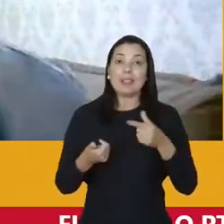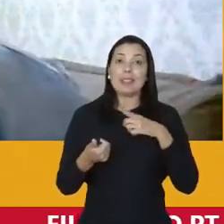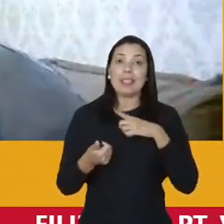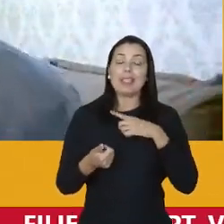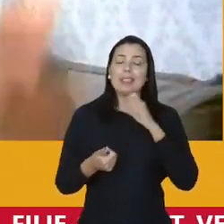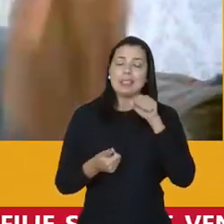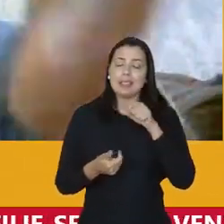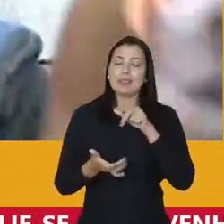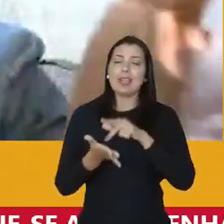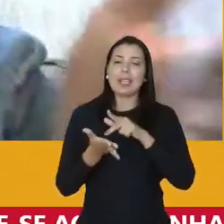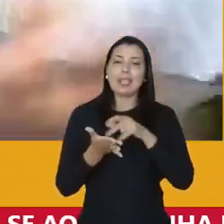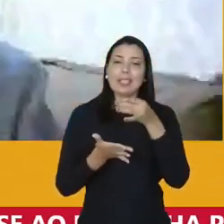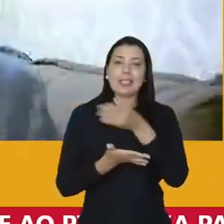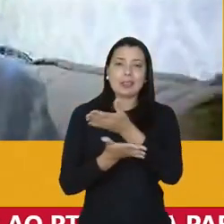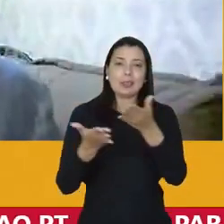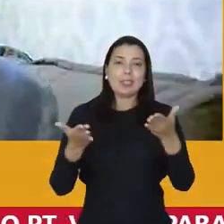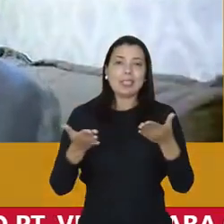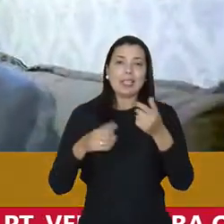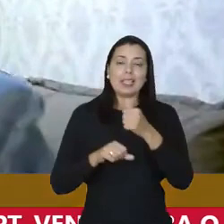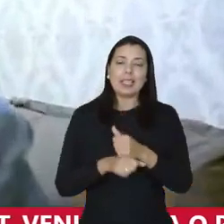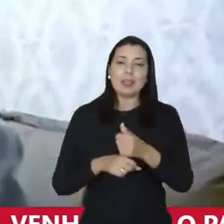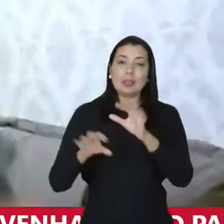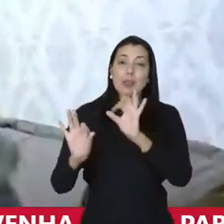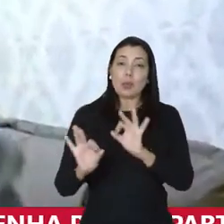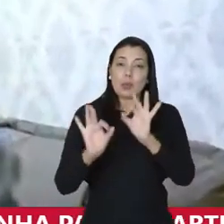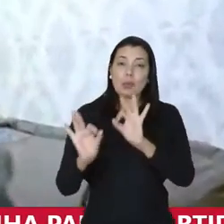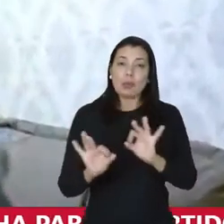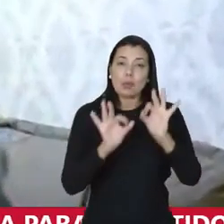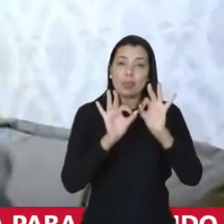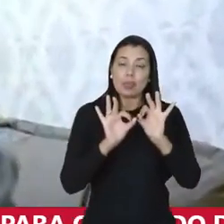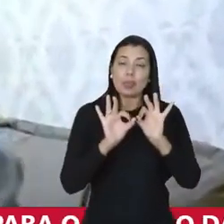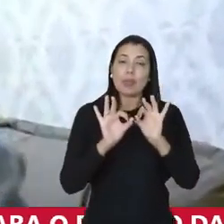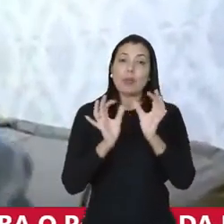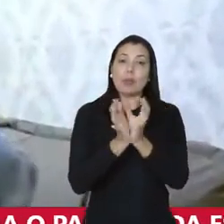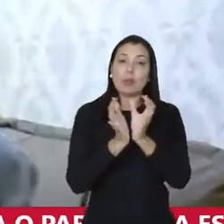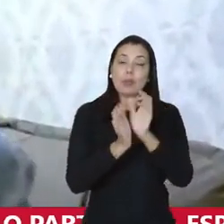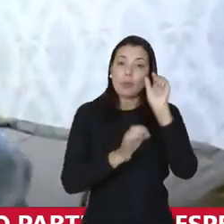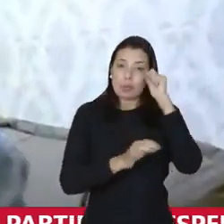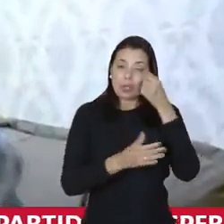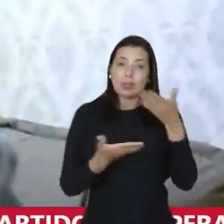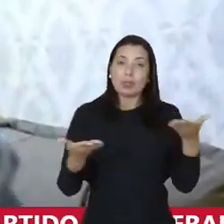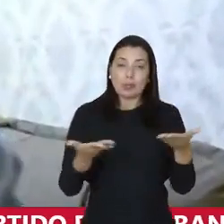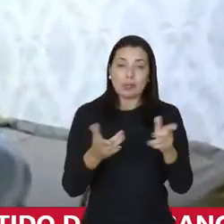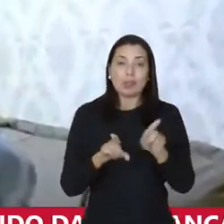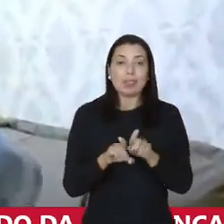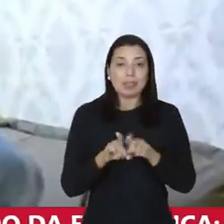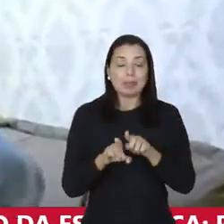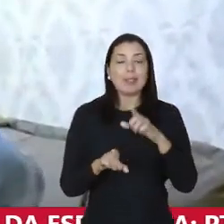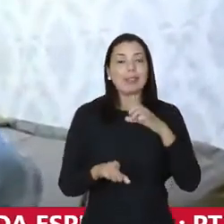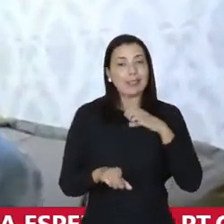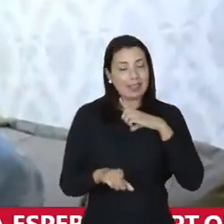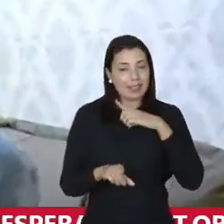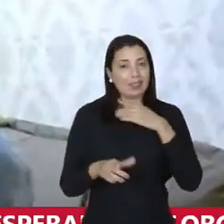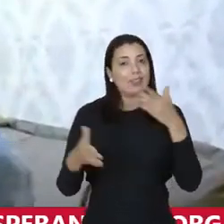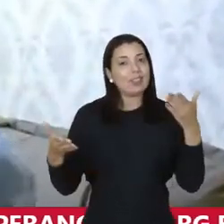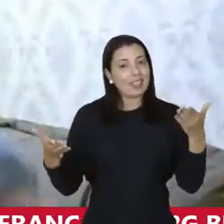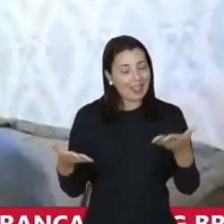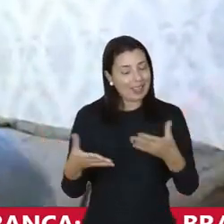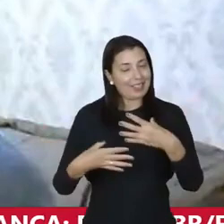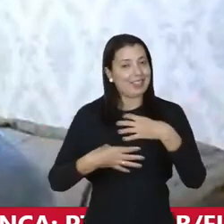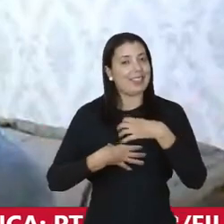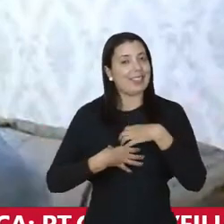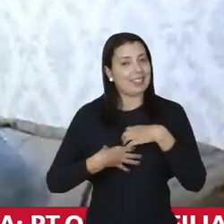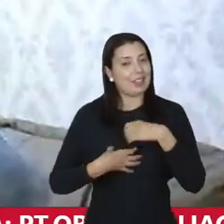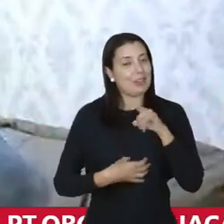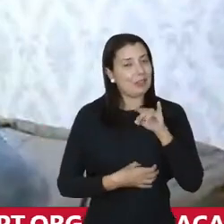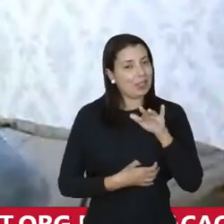absoluta certeza que você que nos acompanhou que acompanhou o Liga Preta hoje também teve essa sensação